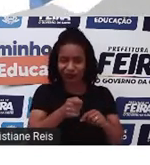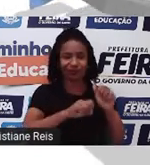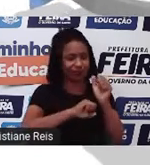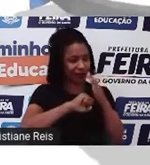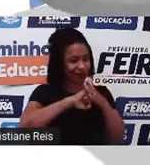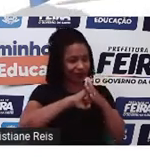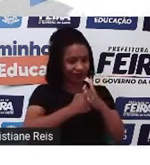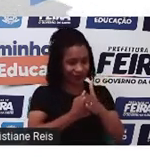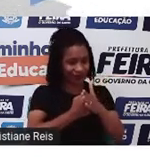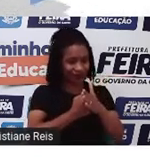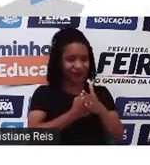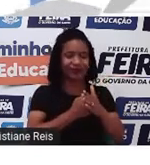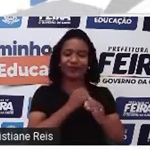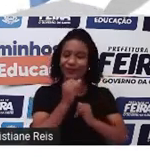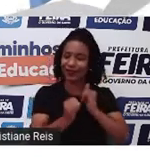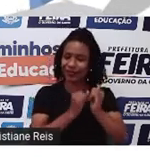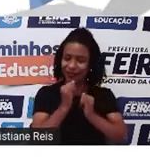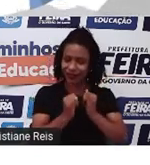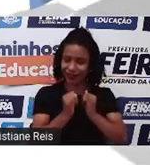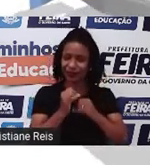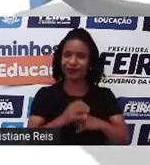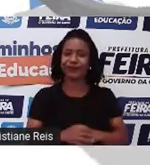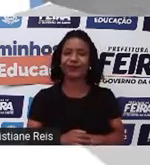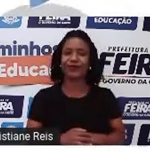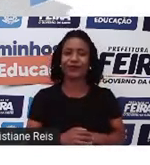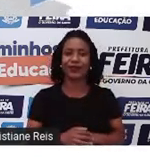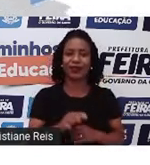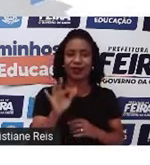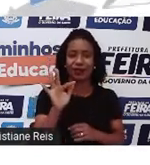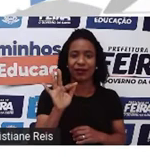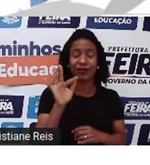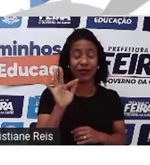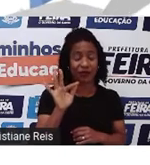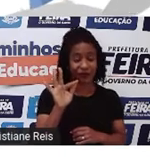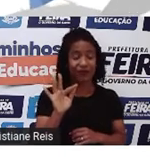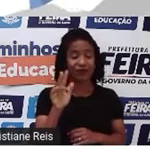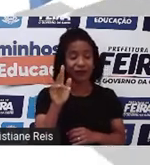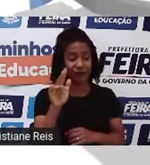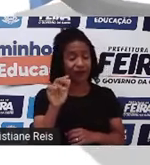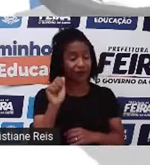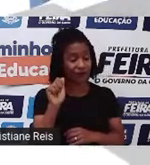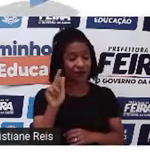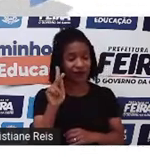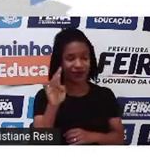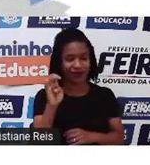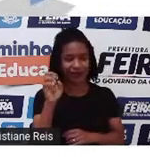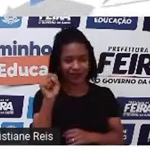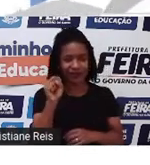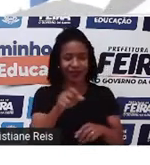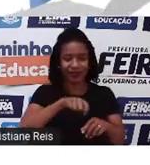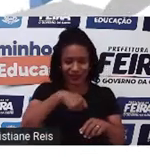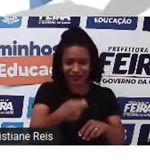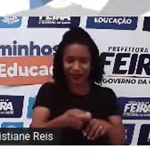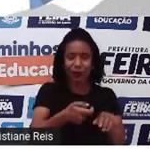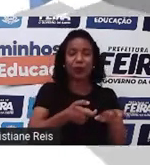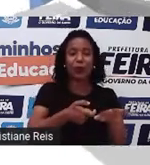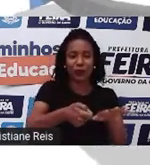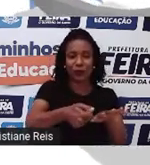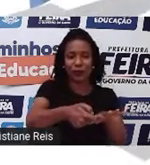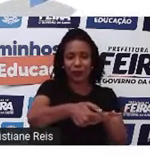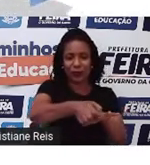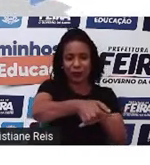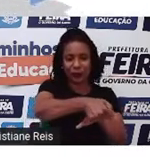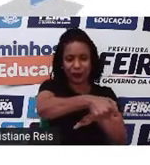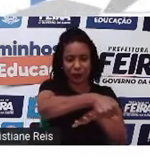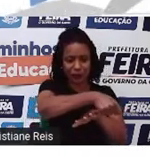E o faking, é aquela pessoa que gosta de disseminar coisas que se parecem verdadeiras, reais,